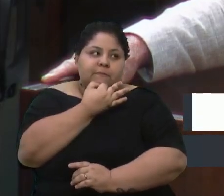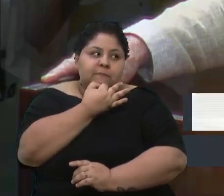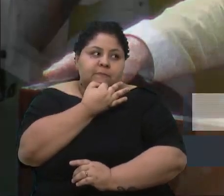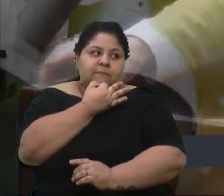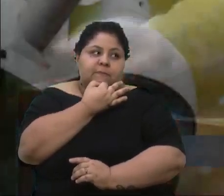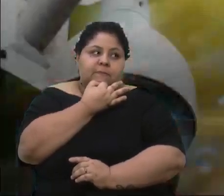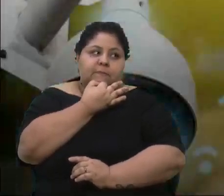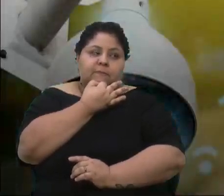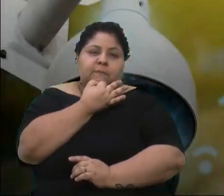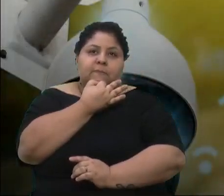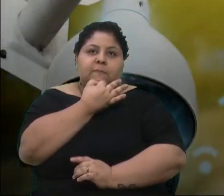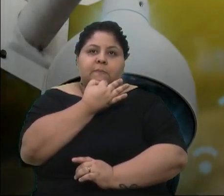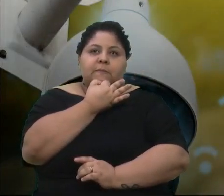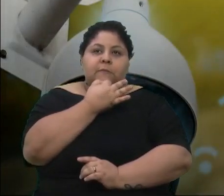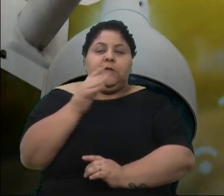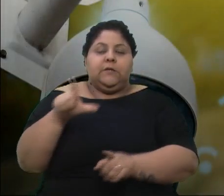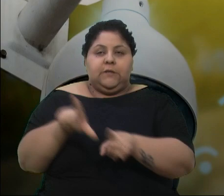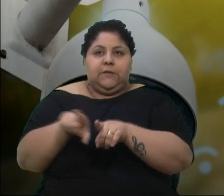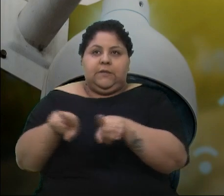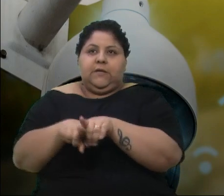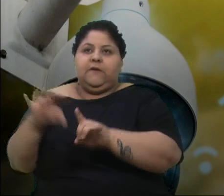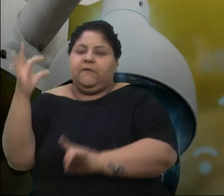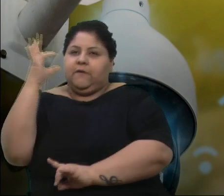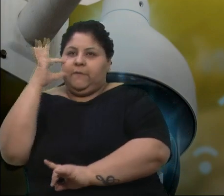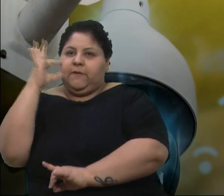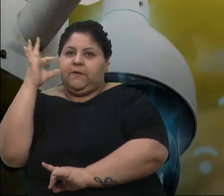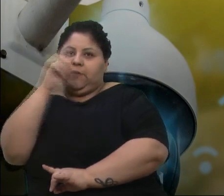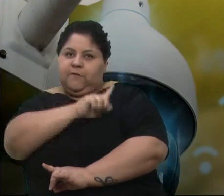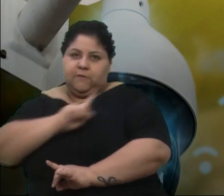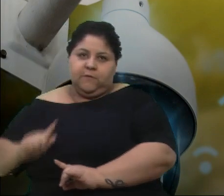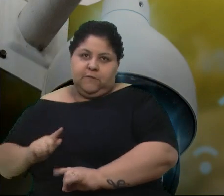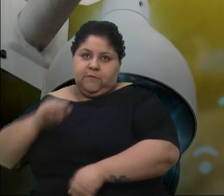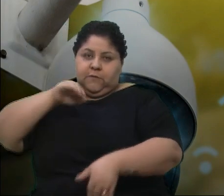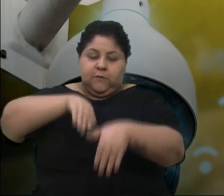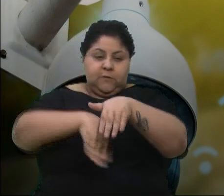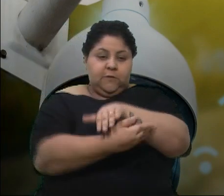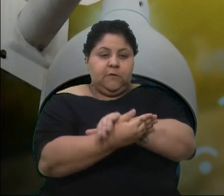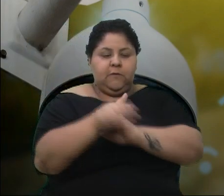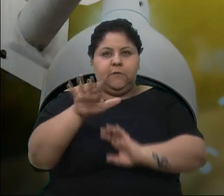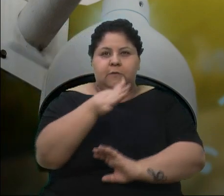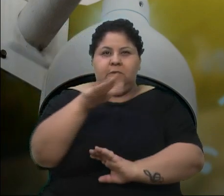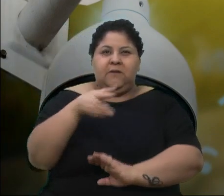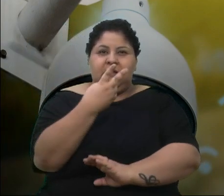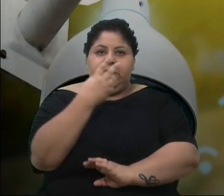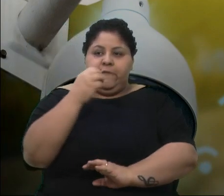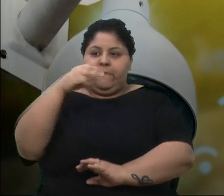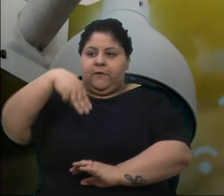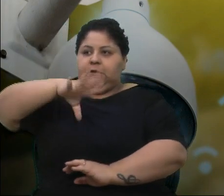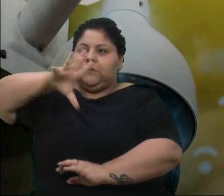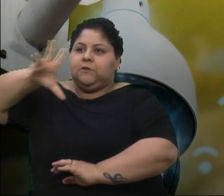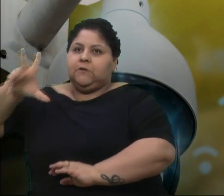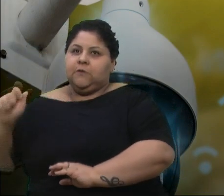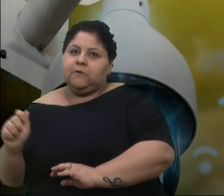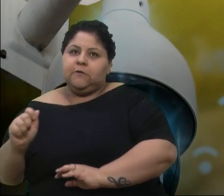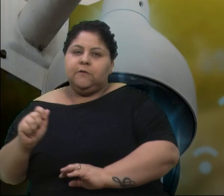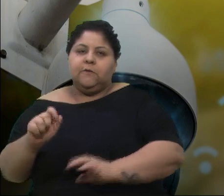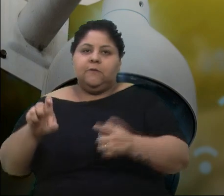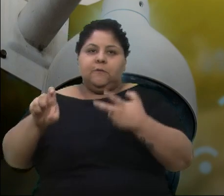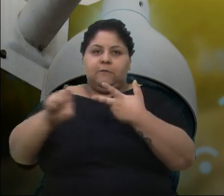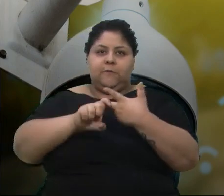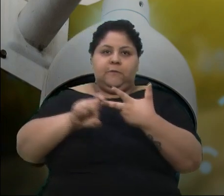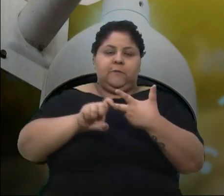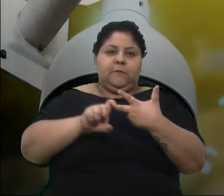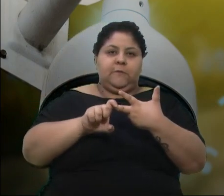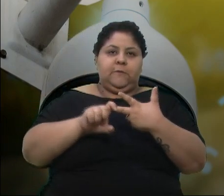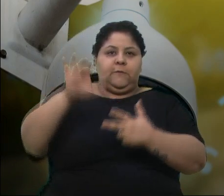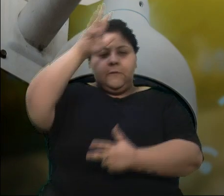presença do governador, foi investimento aproximadamente de 20 milhões entre o Executivo Municipal